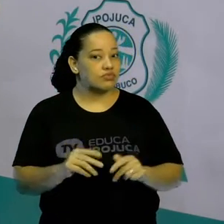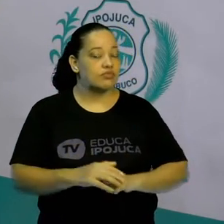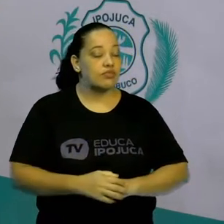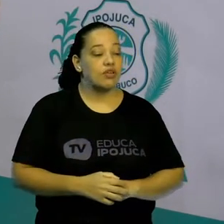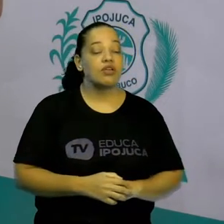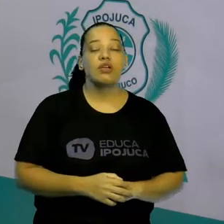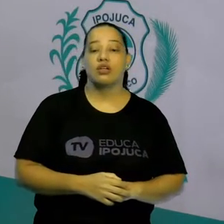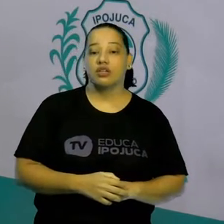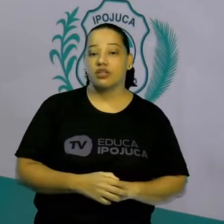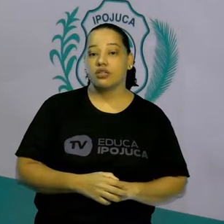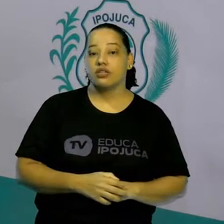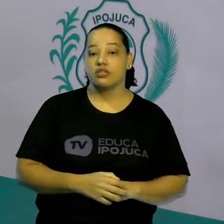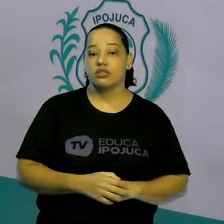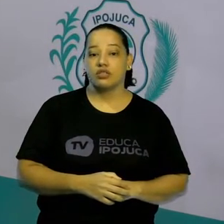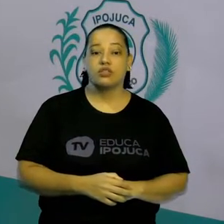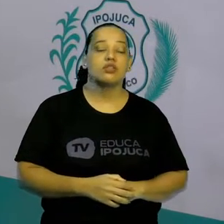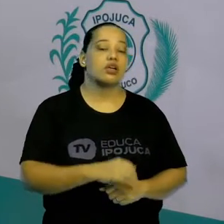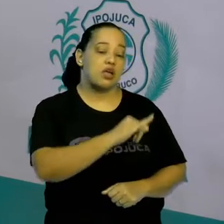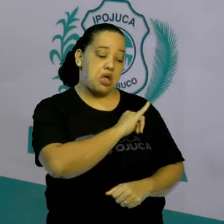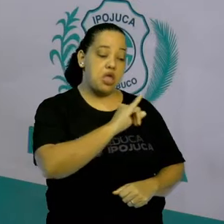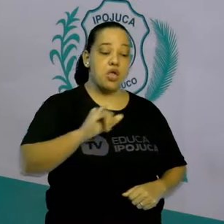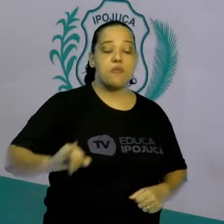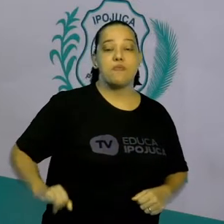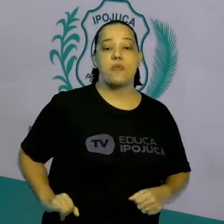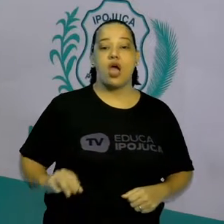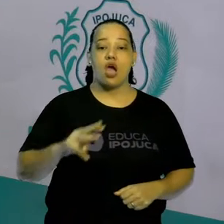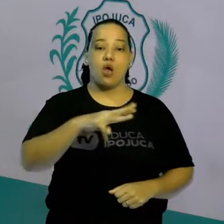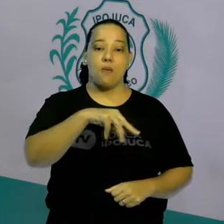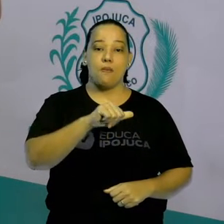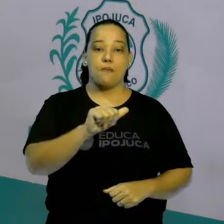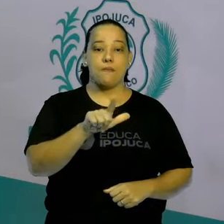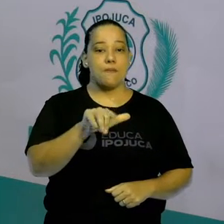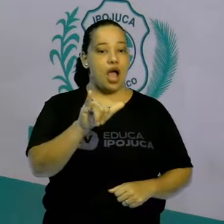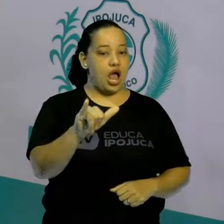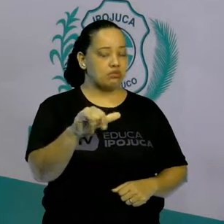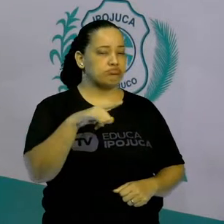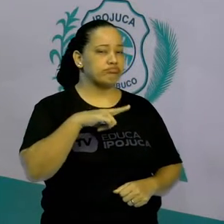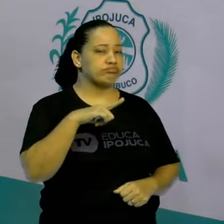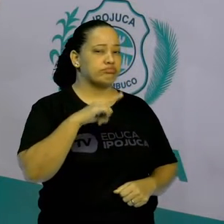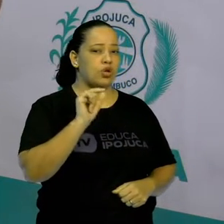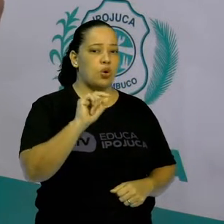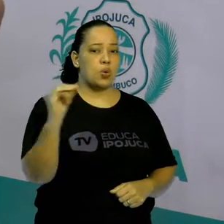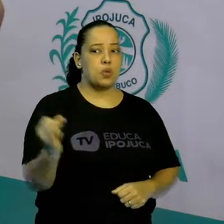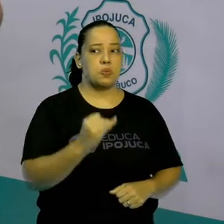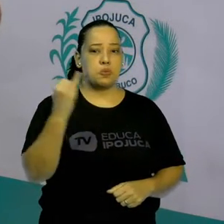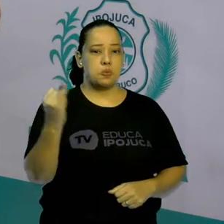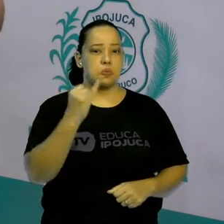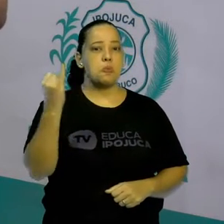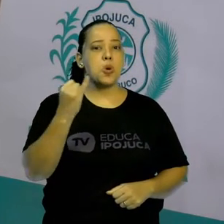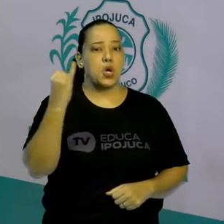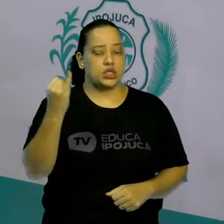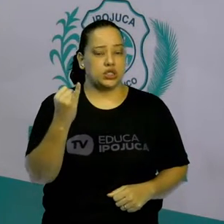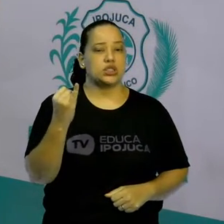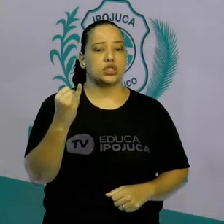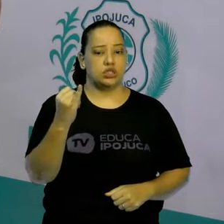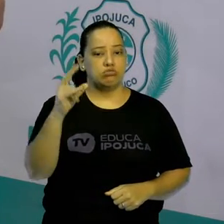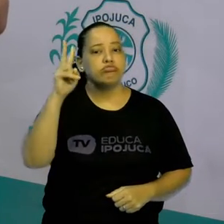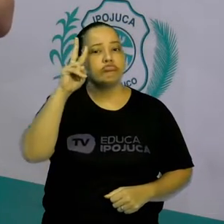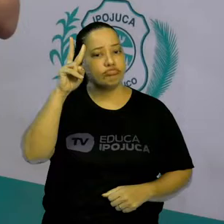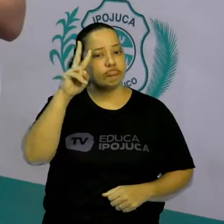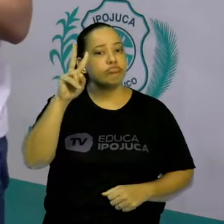O Império do Mali teve um dos momentos mais importantes da sua história, quando ele foi